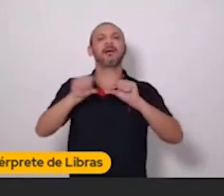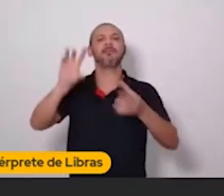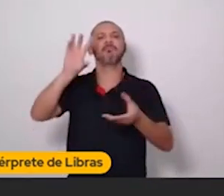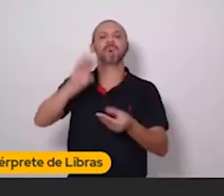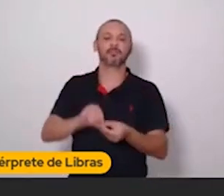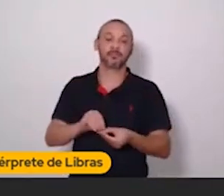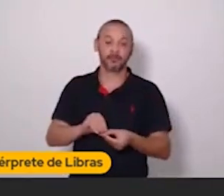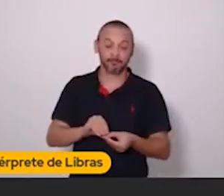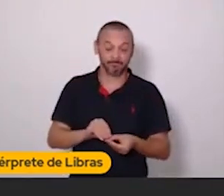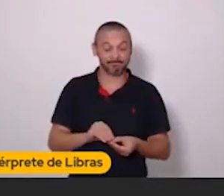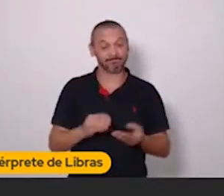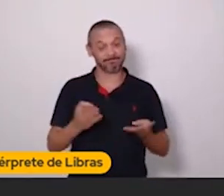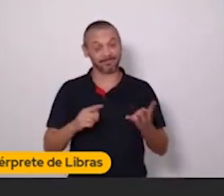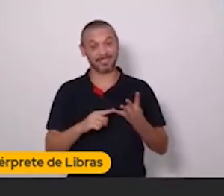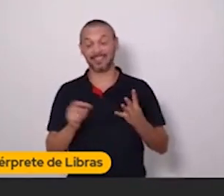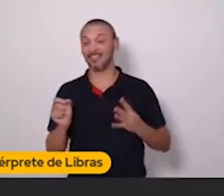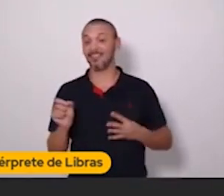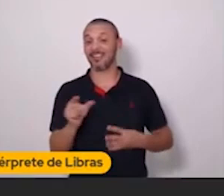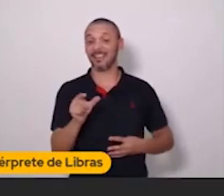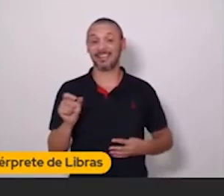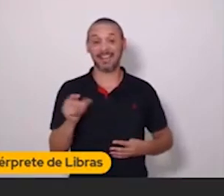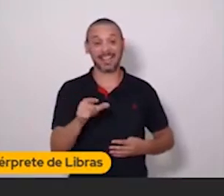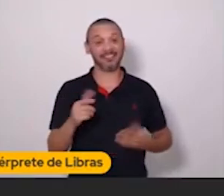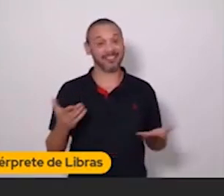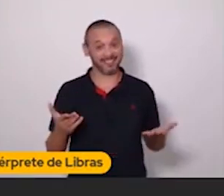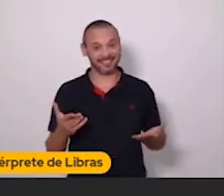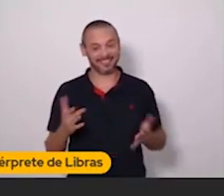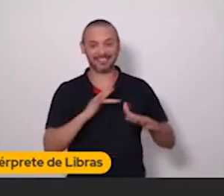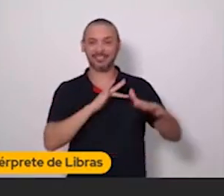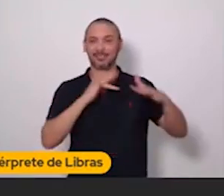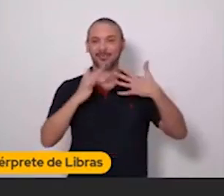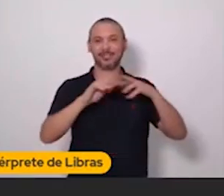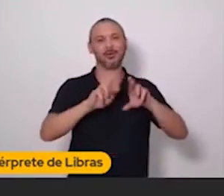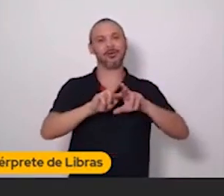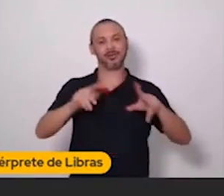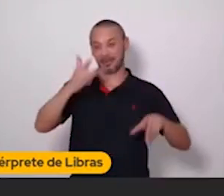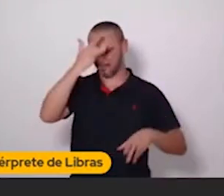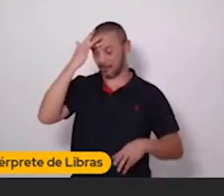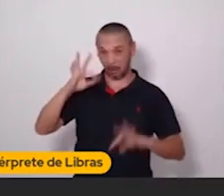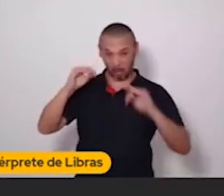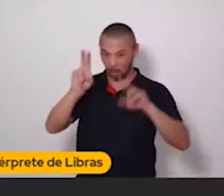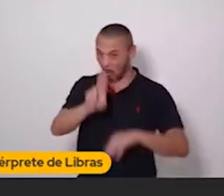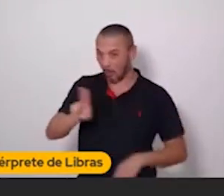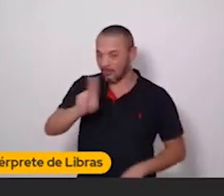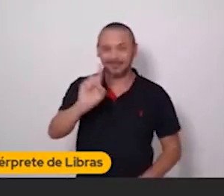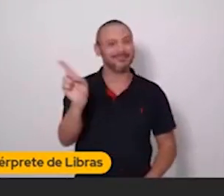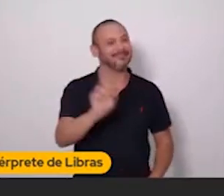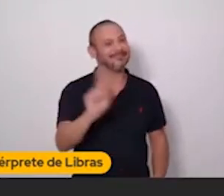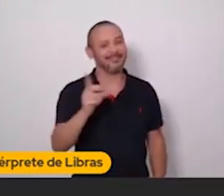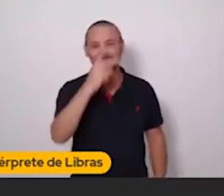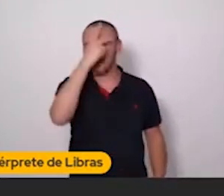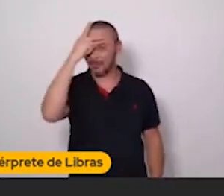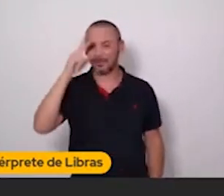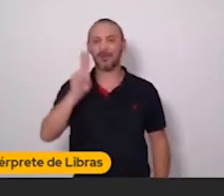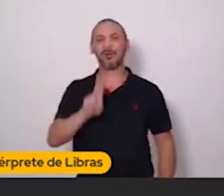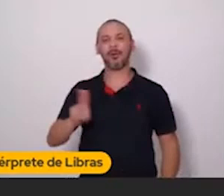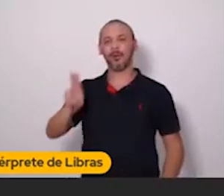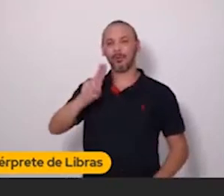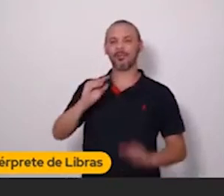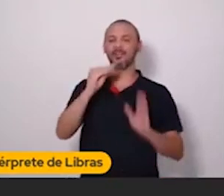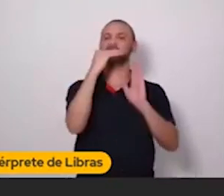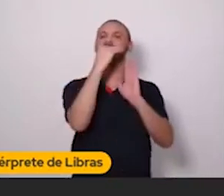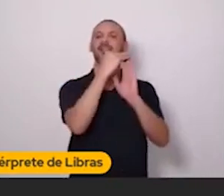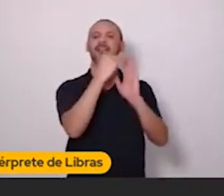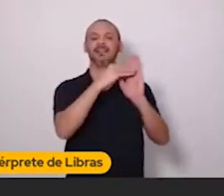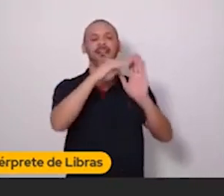E o Telegram, que é outro tipo de rede social também. Super diferente. Nem todo mundo usa. Mas que muita gente tem usado para colocar lista